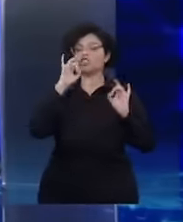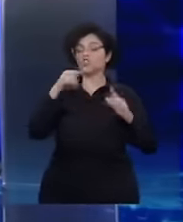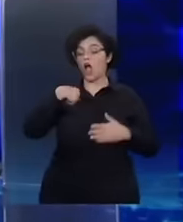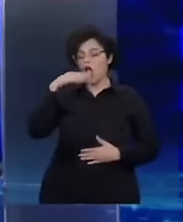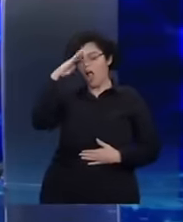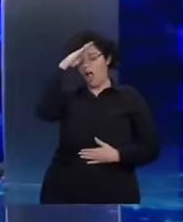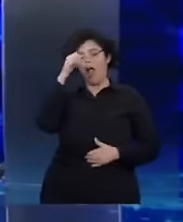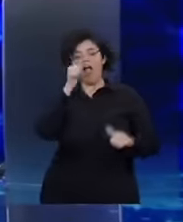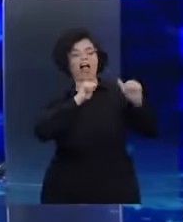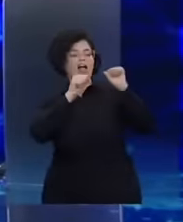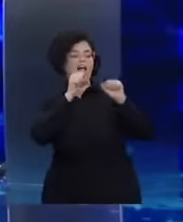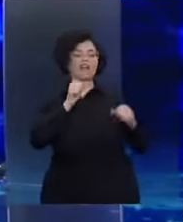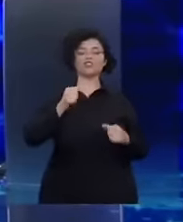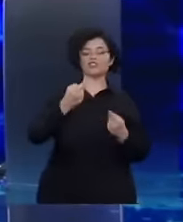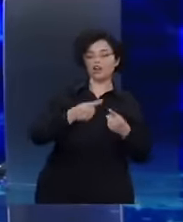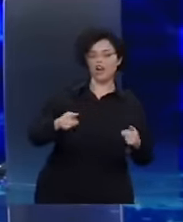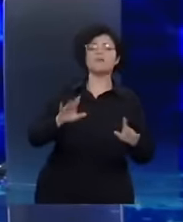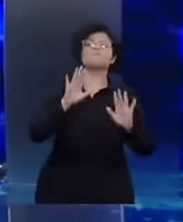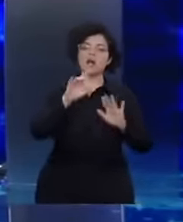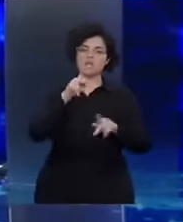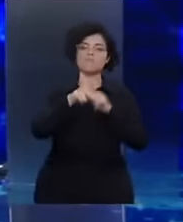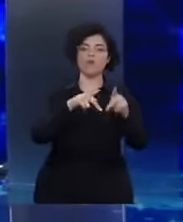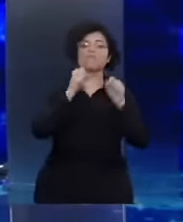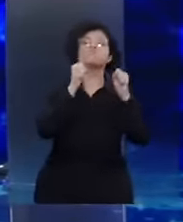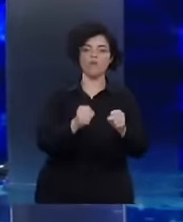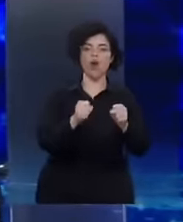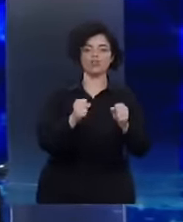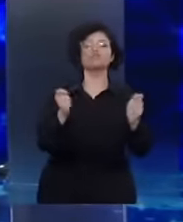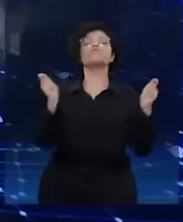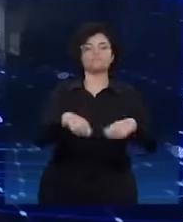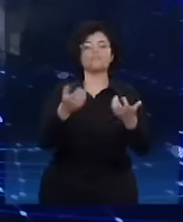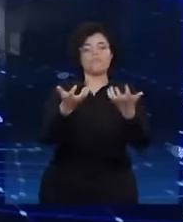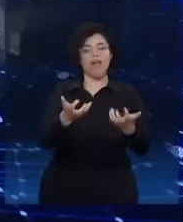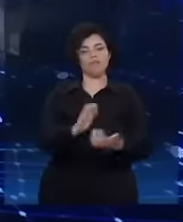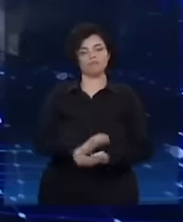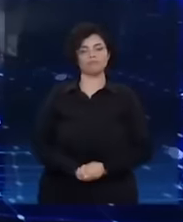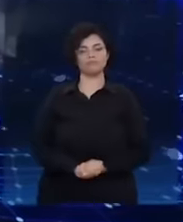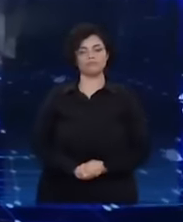pode. Nós podemos e vamos querer comer um churrasquinho. churrasquinho.